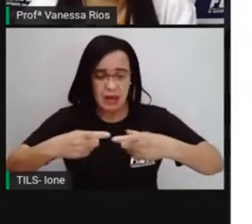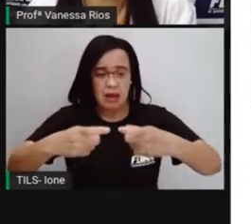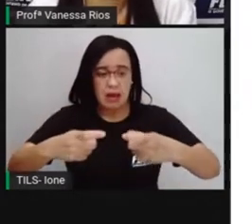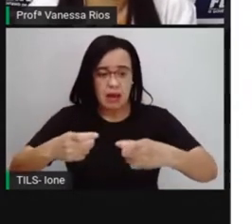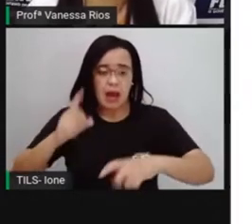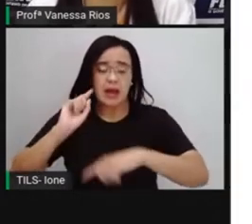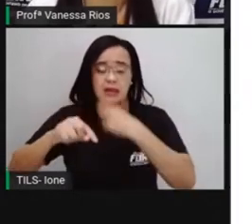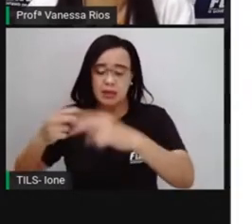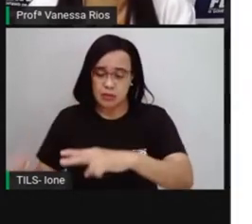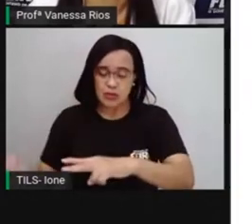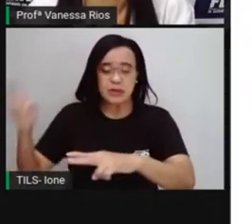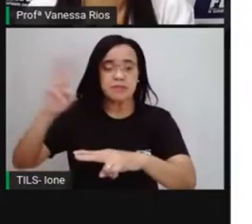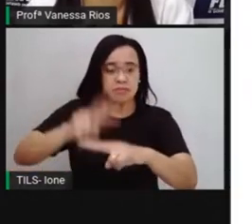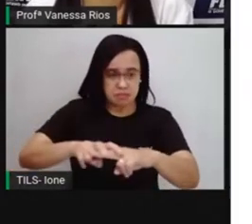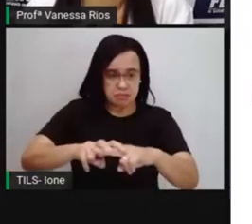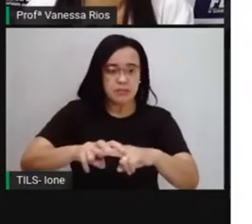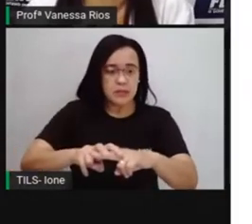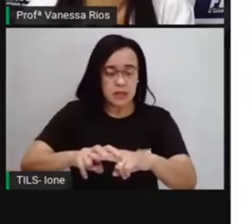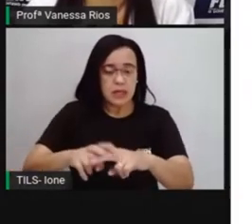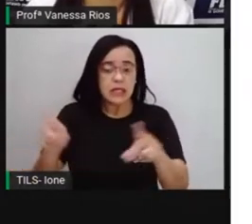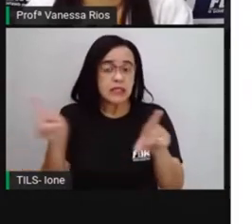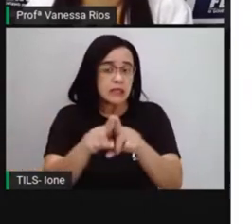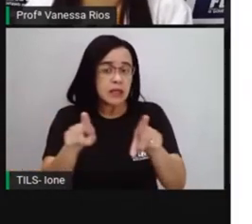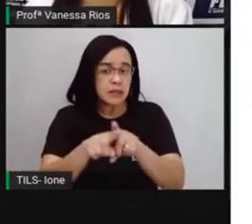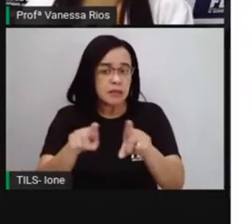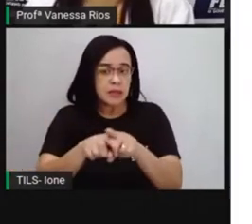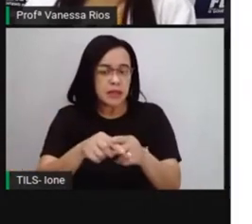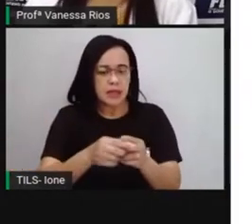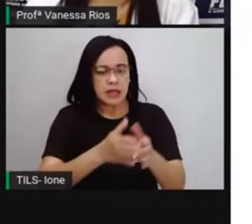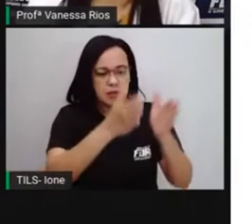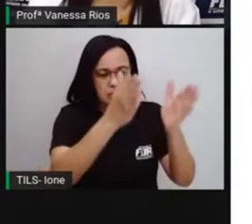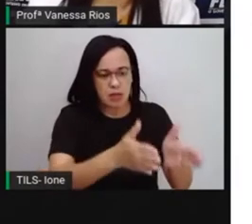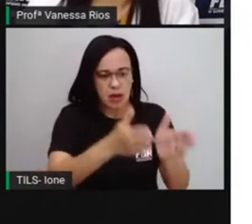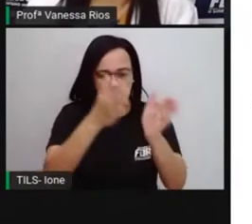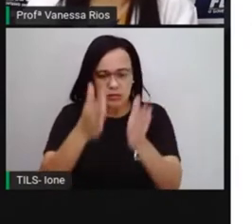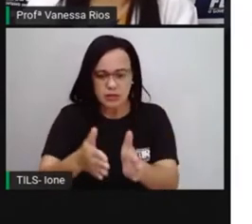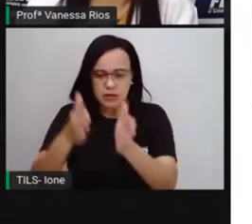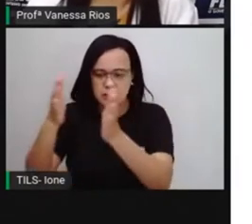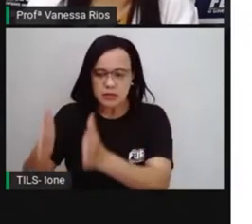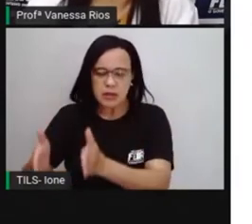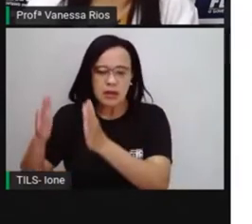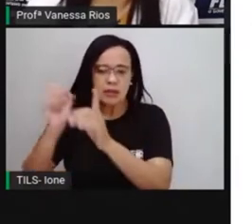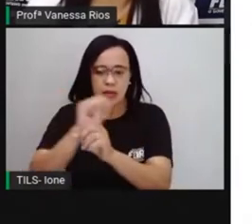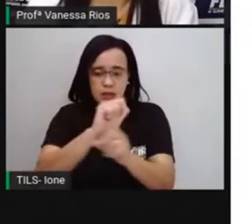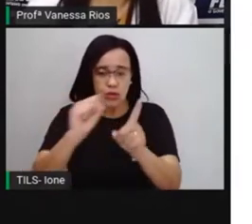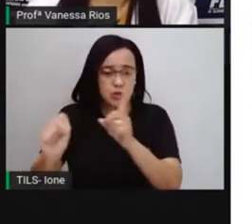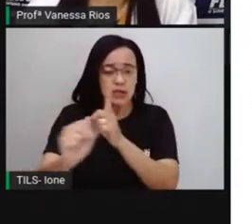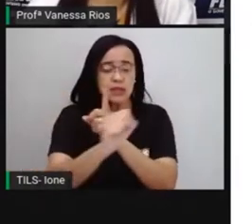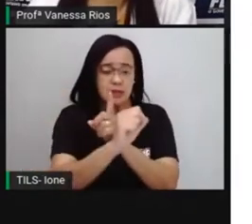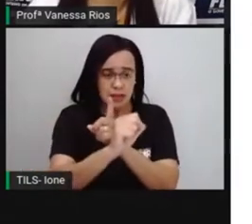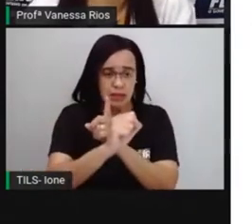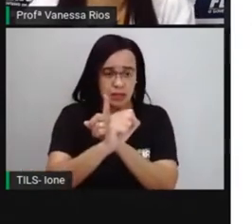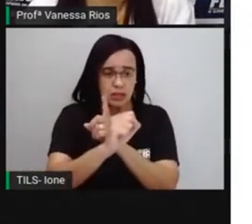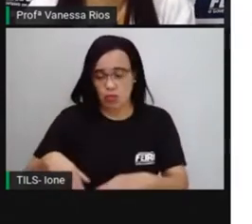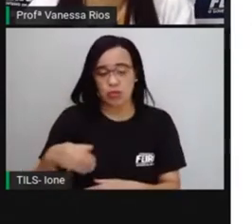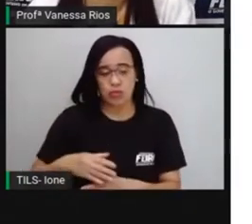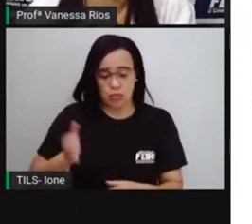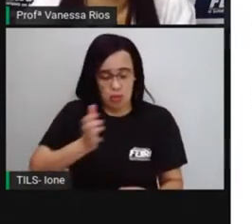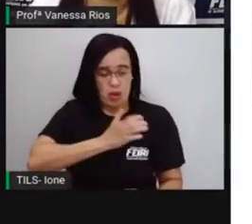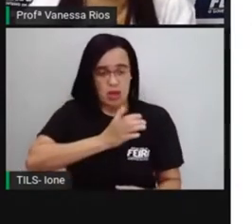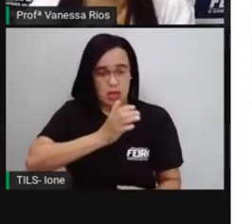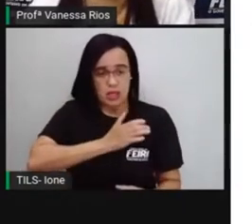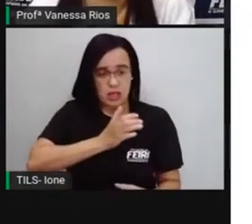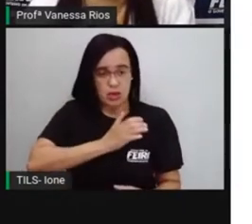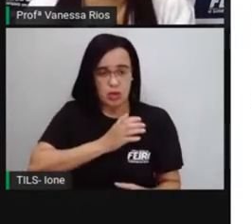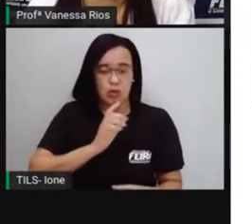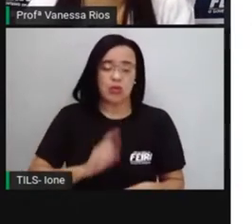sociais que organizavam aí as sociedades, né? Tinha as classes mais altas, mais poderosas e chegava aí na classe dos